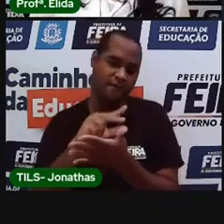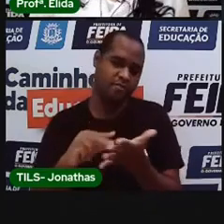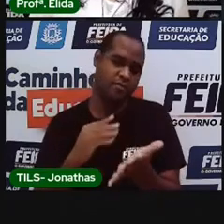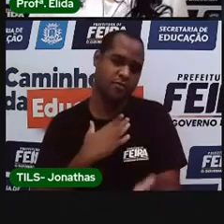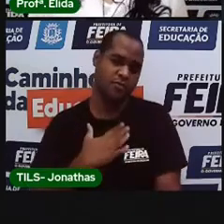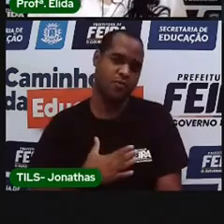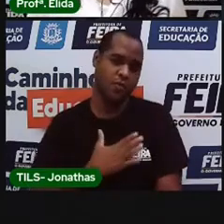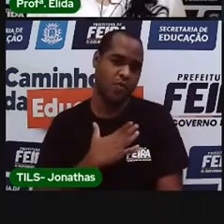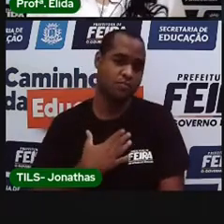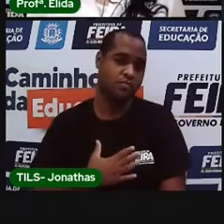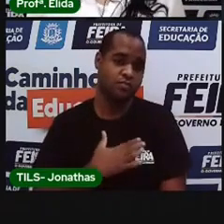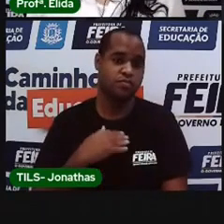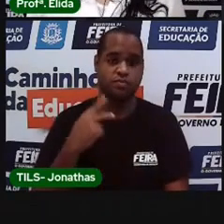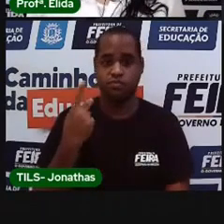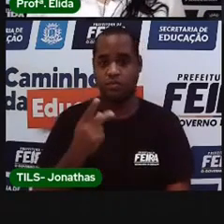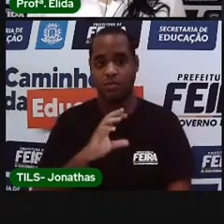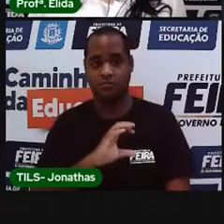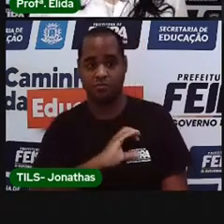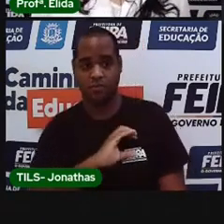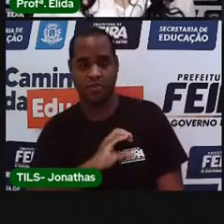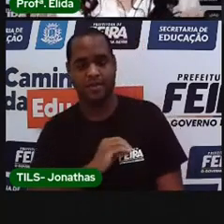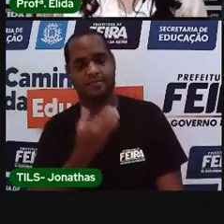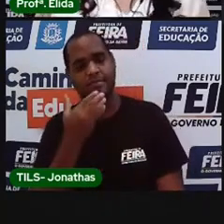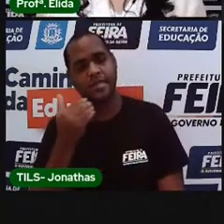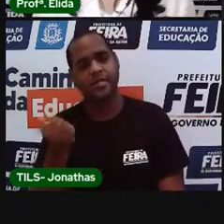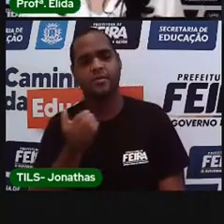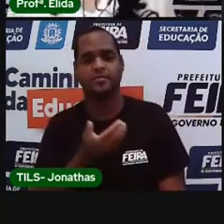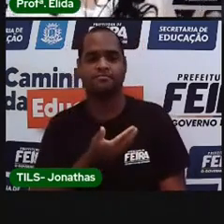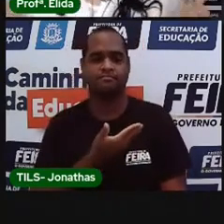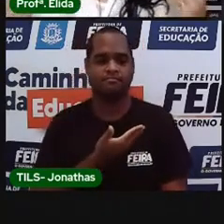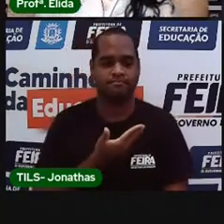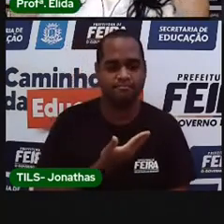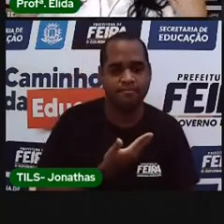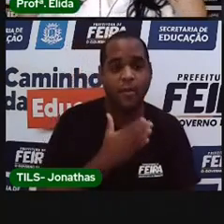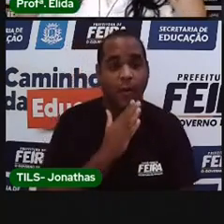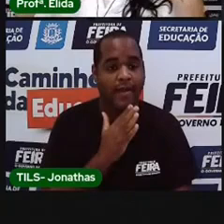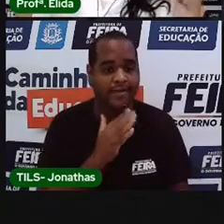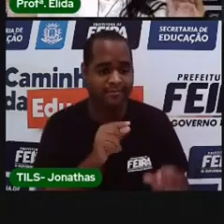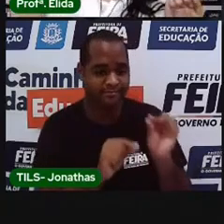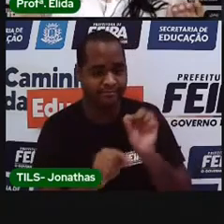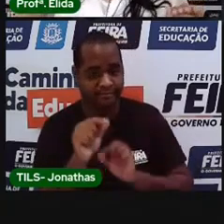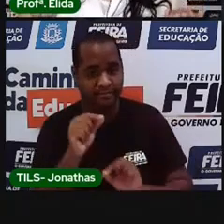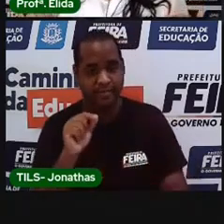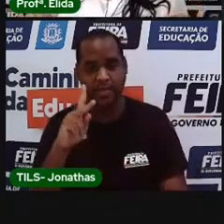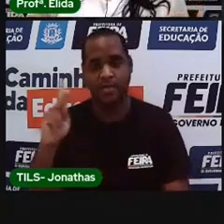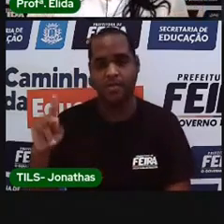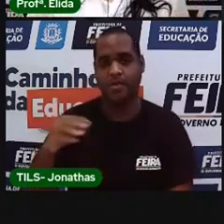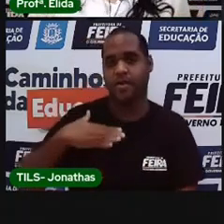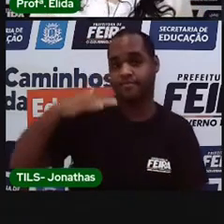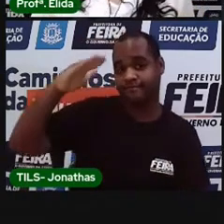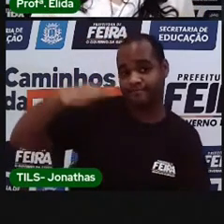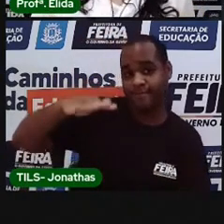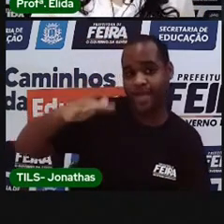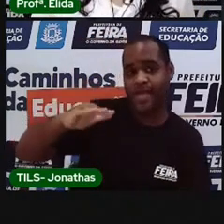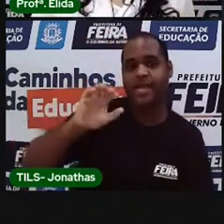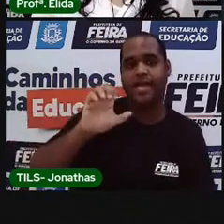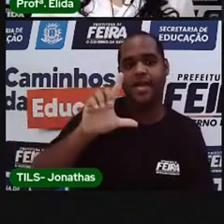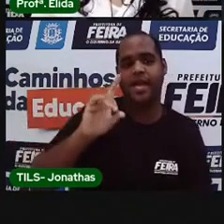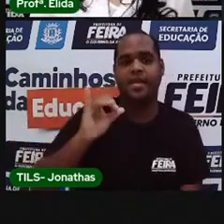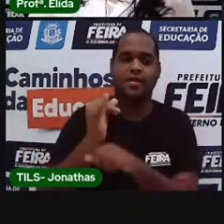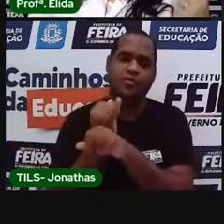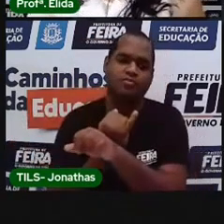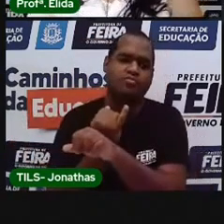goste, para o colega te conhecer melhor. Agora sim. A Pro élida. A Pro élida é baixinha, é